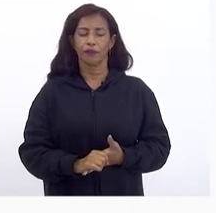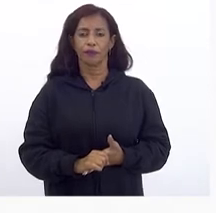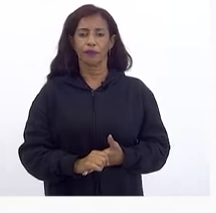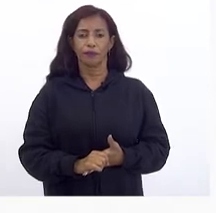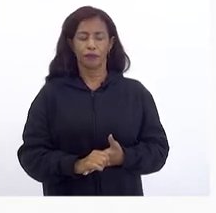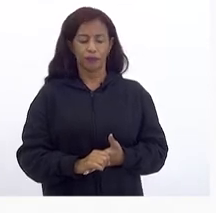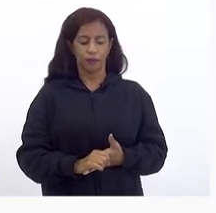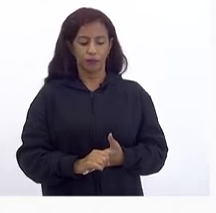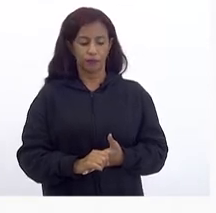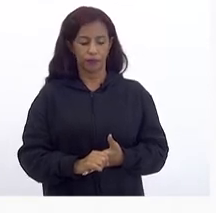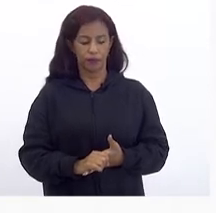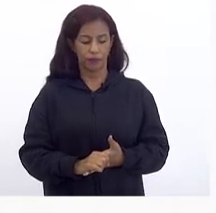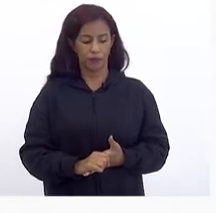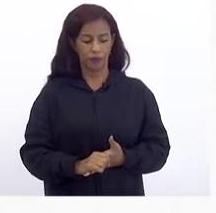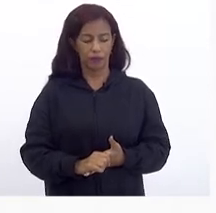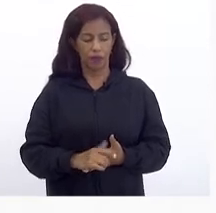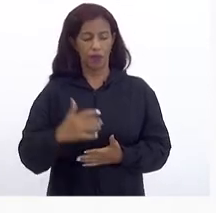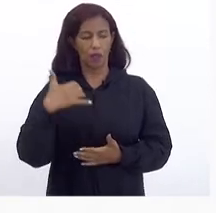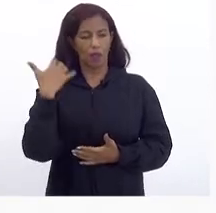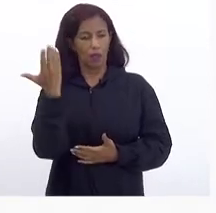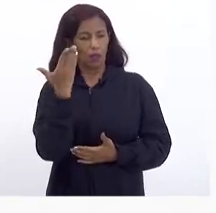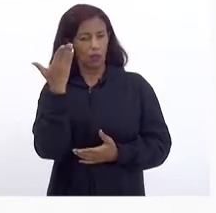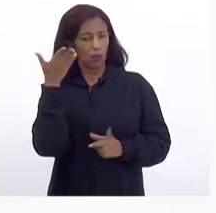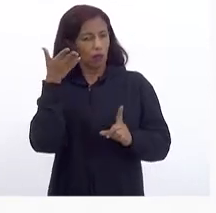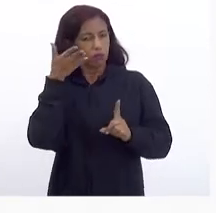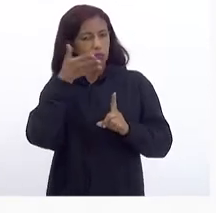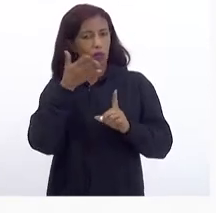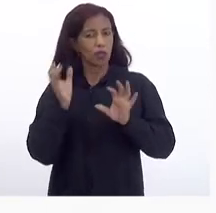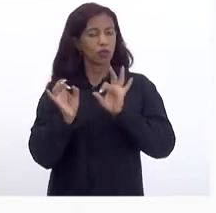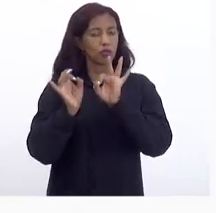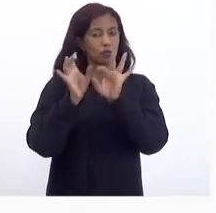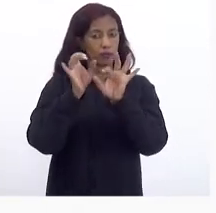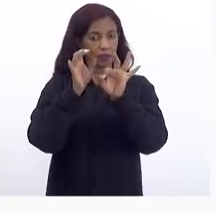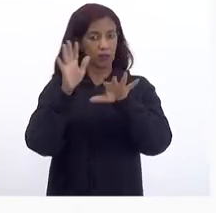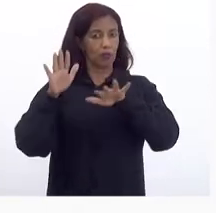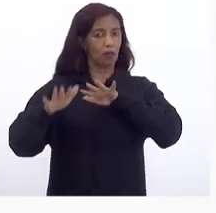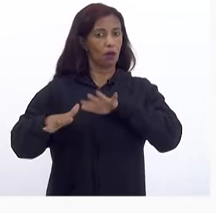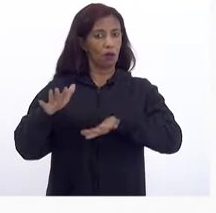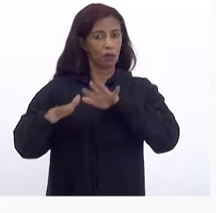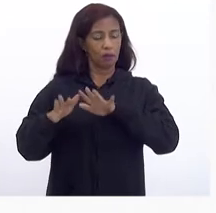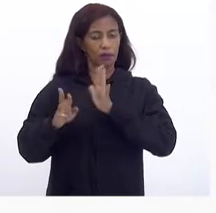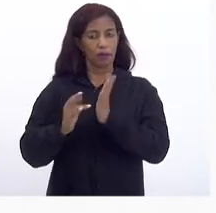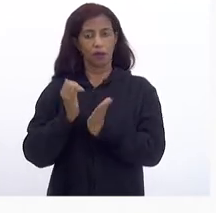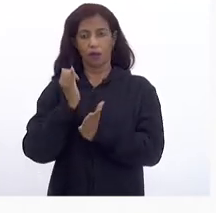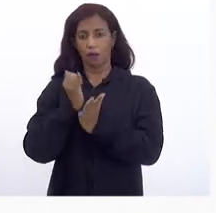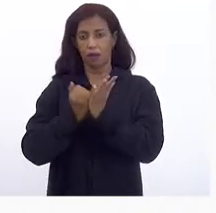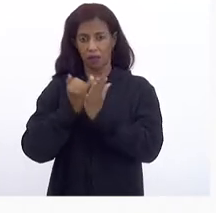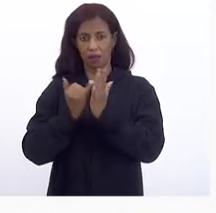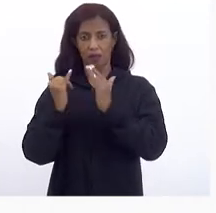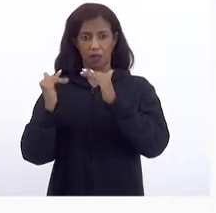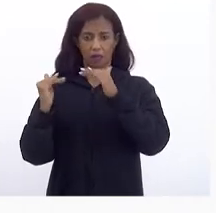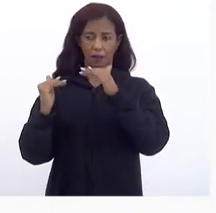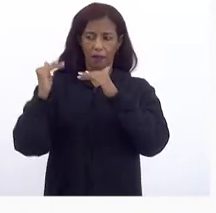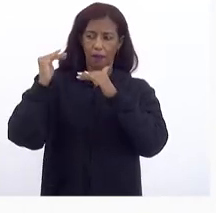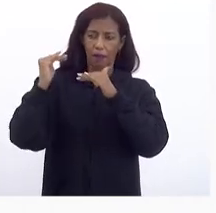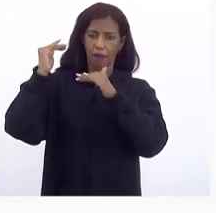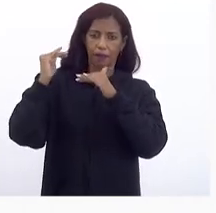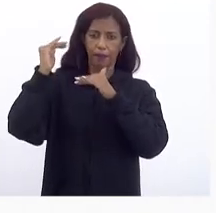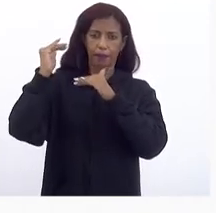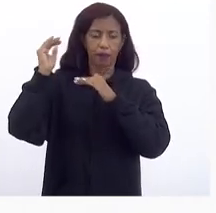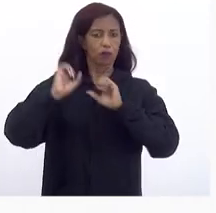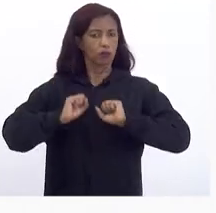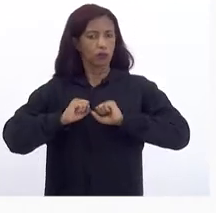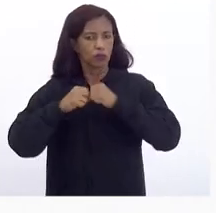Uma Uma experiência Especial Apesar Da receita Vir crescendo Enfim Dos